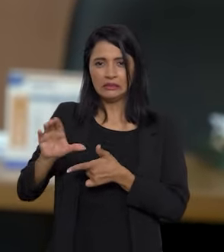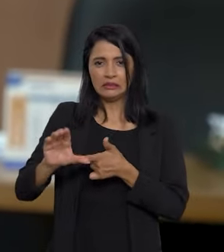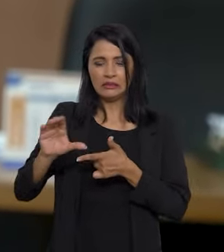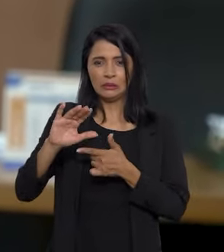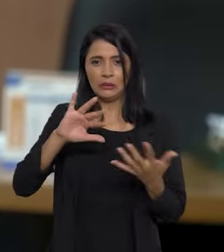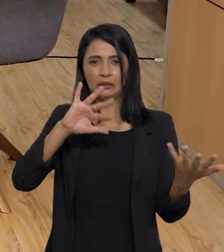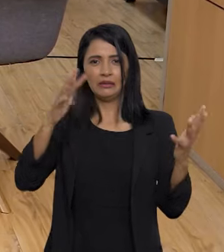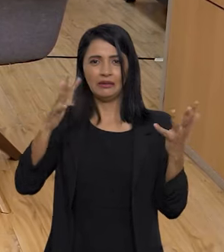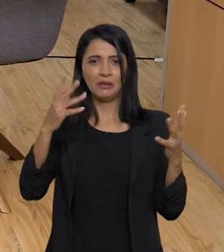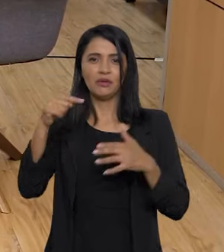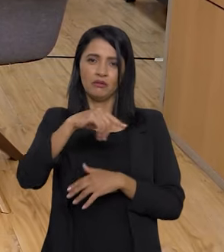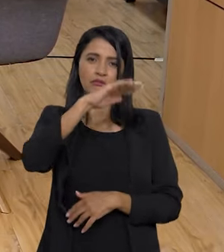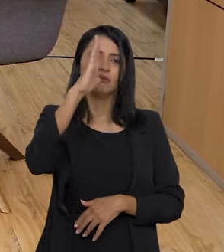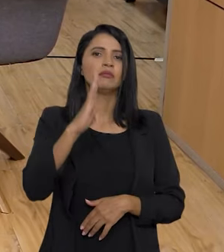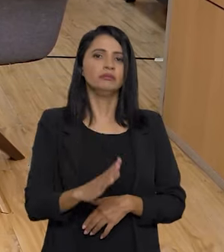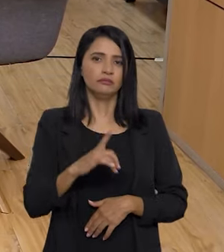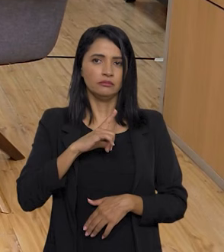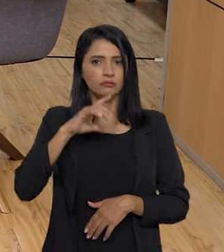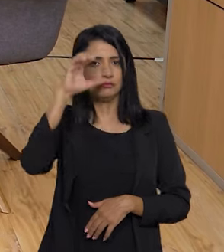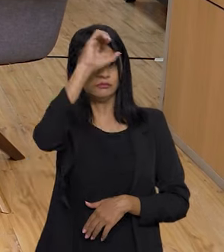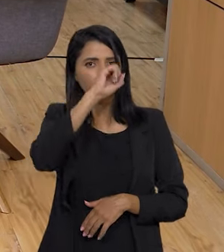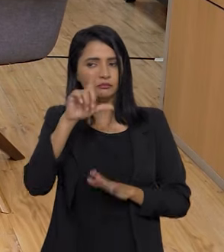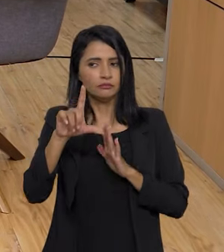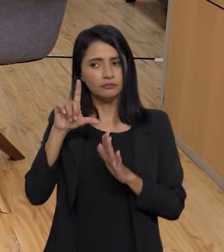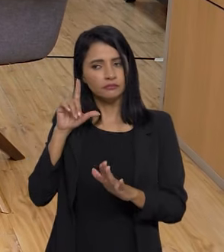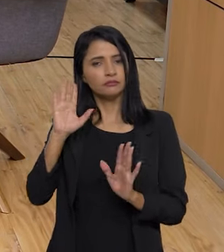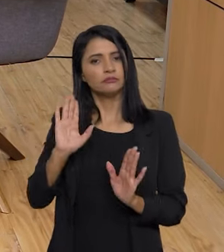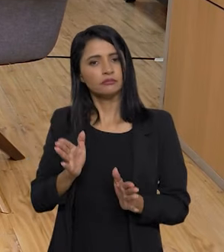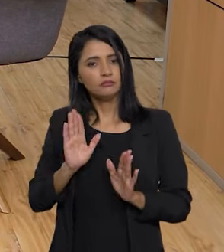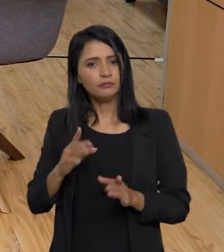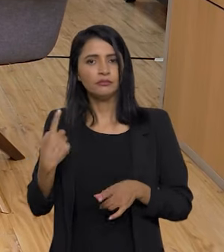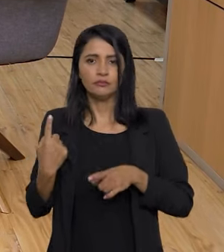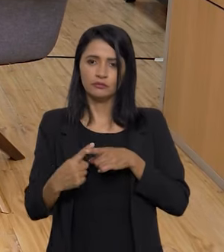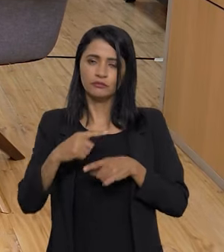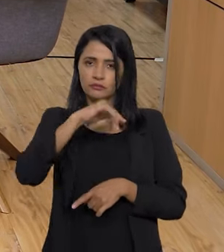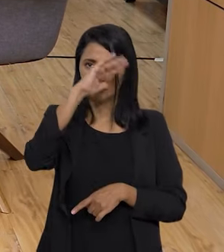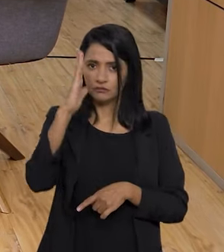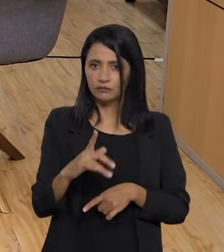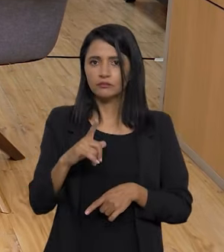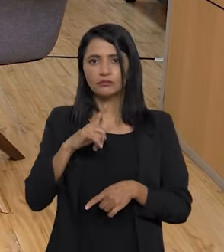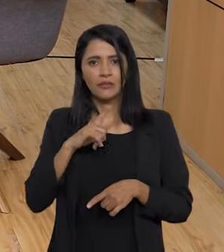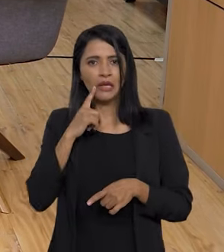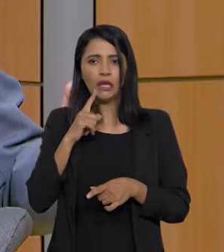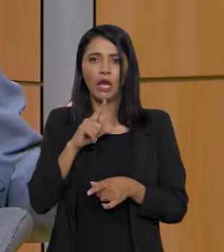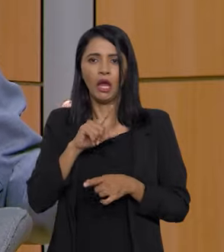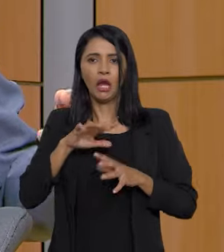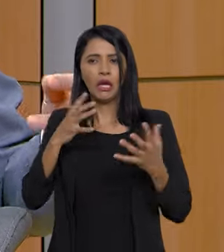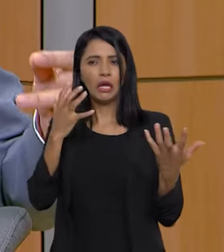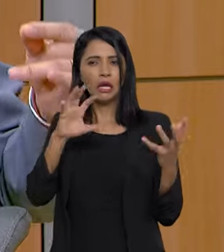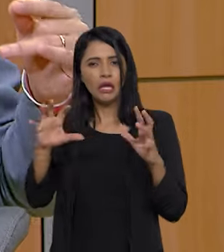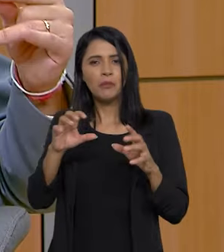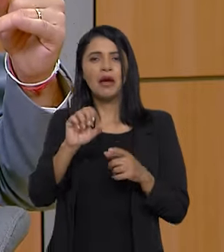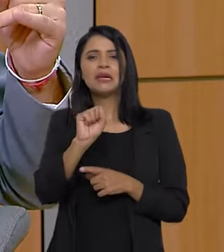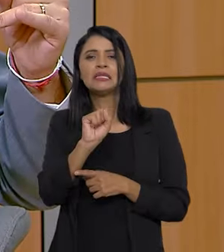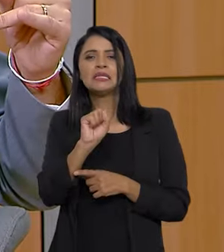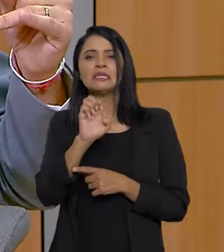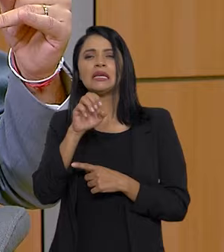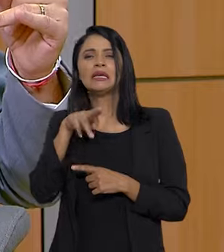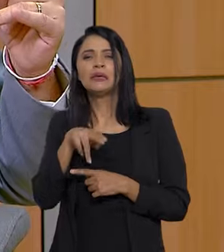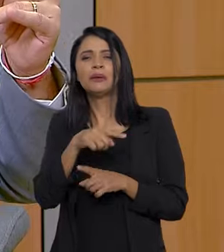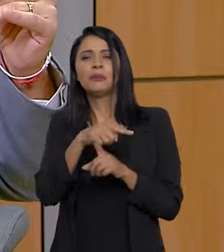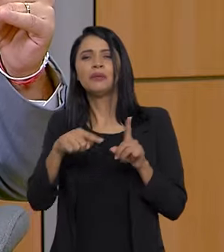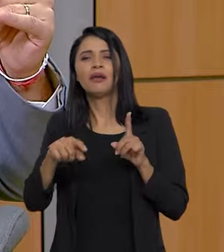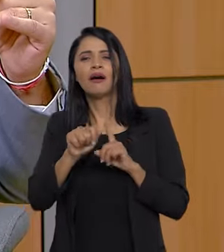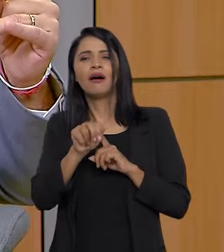climáticas, o Brasil talvez tenha tido um aprendizado anterior, porque o Brasil tem o semiárido, tem um clima